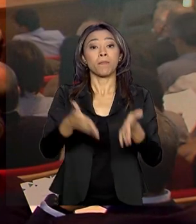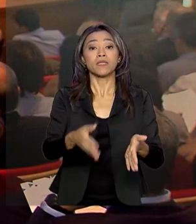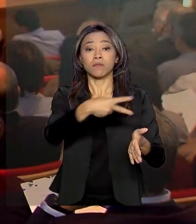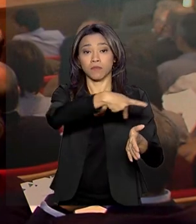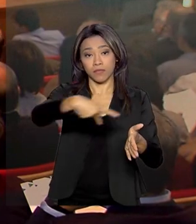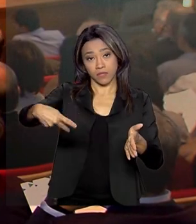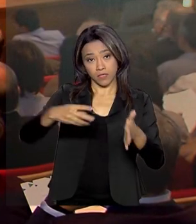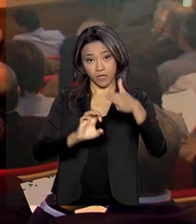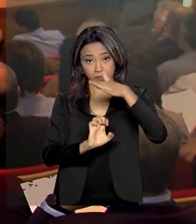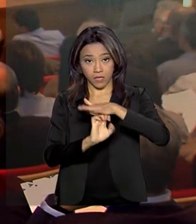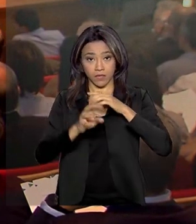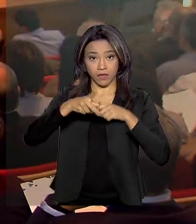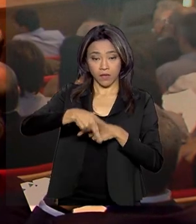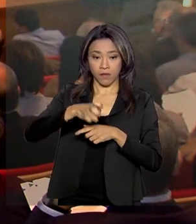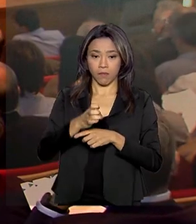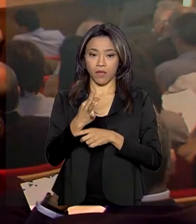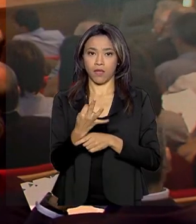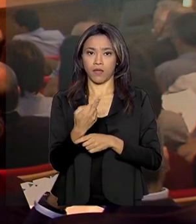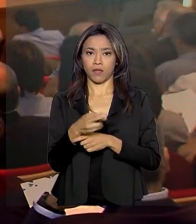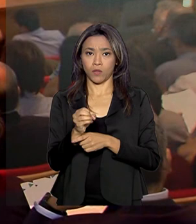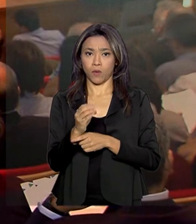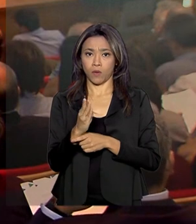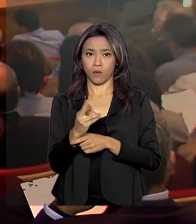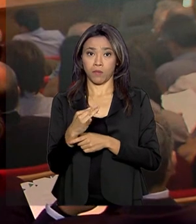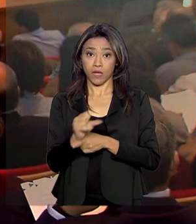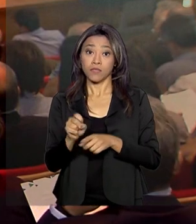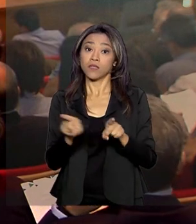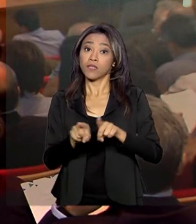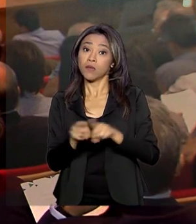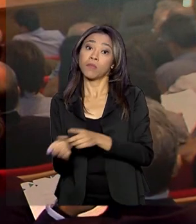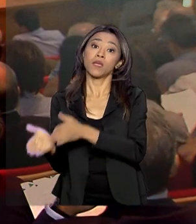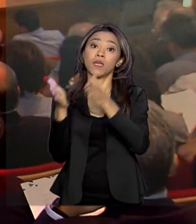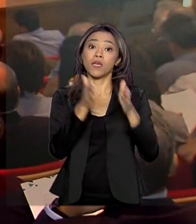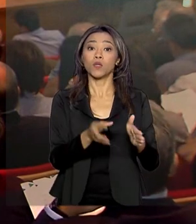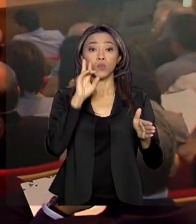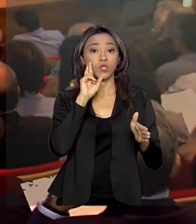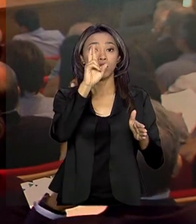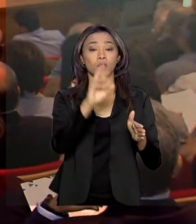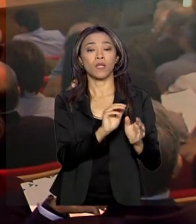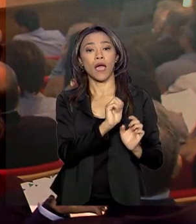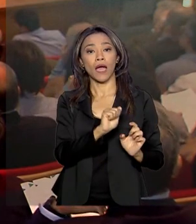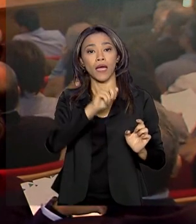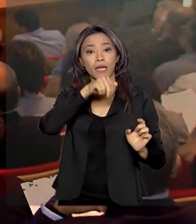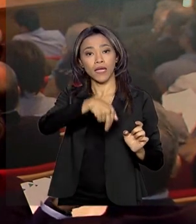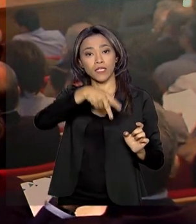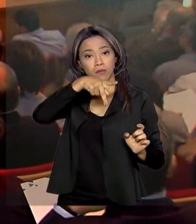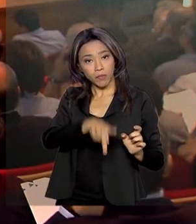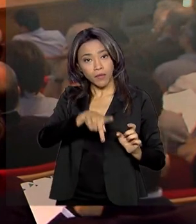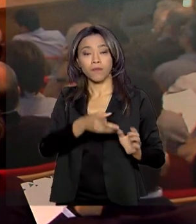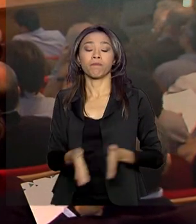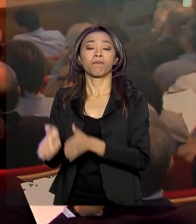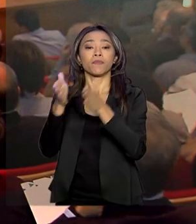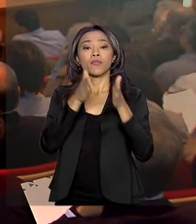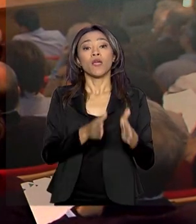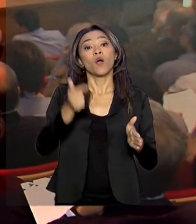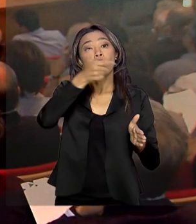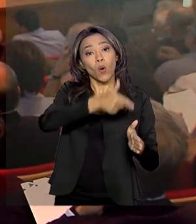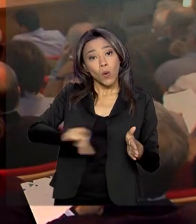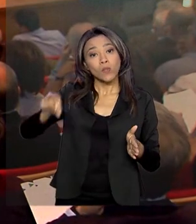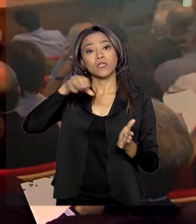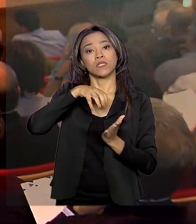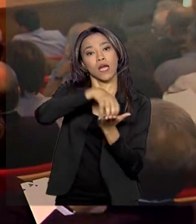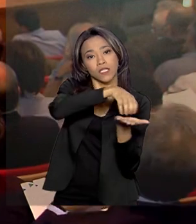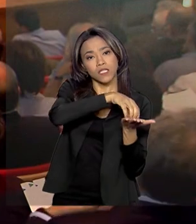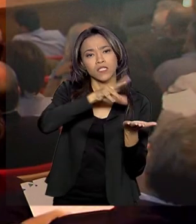Branco, e o diretor-geral da ANP, Décio Odoni, e representantes de agências de rating, que vão falar